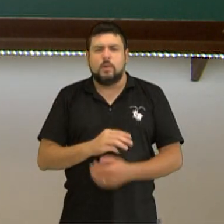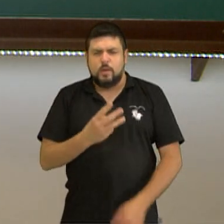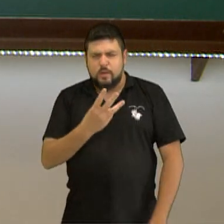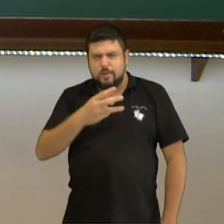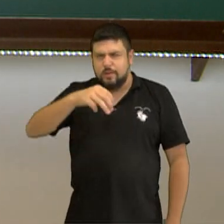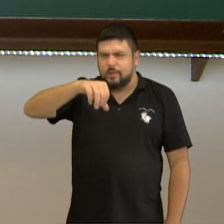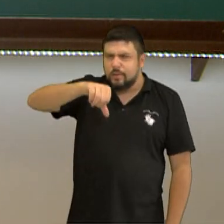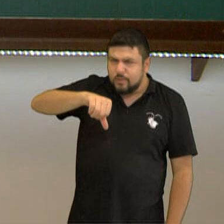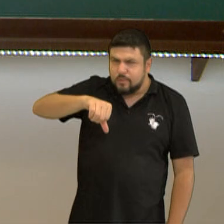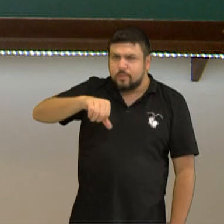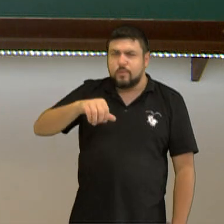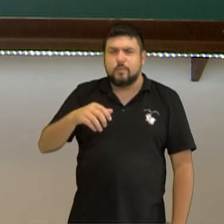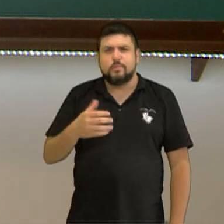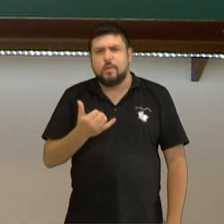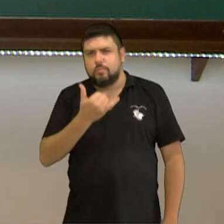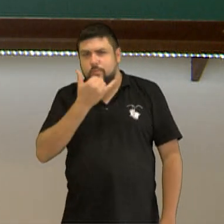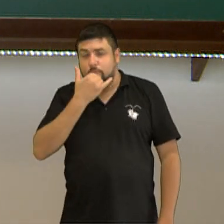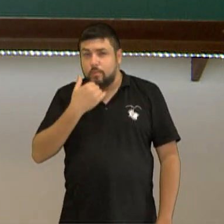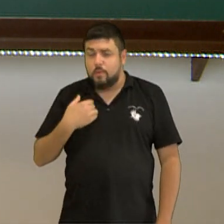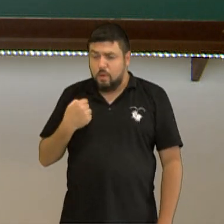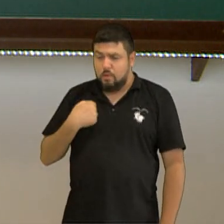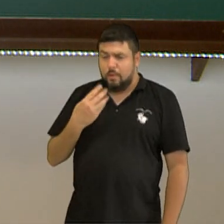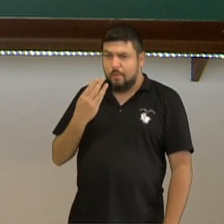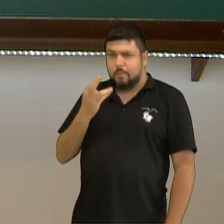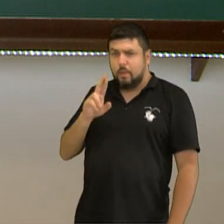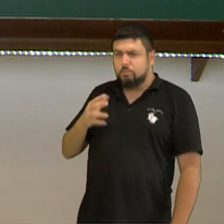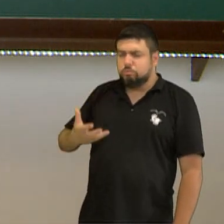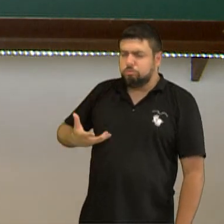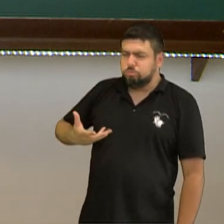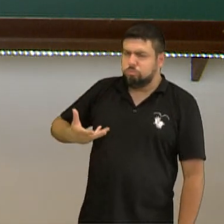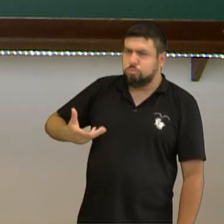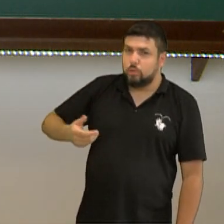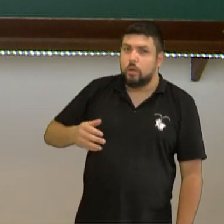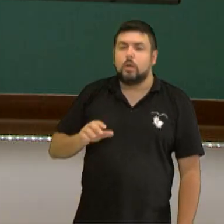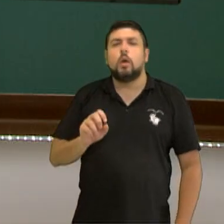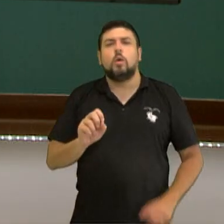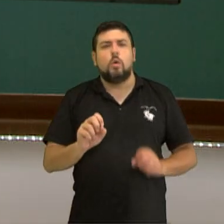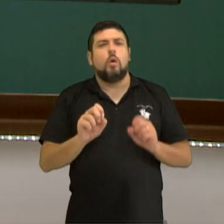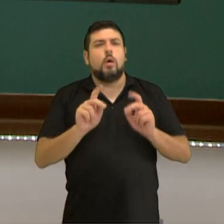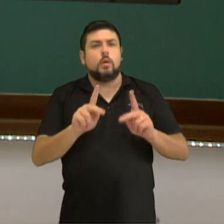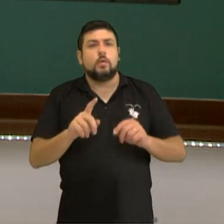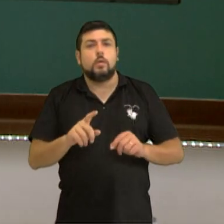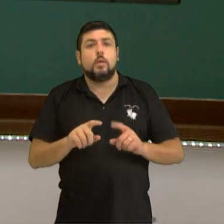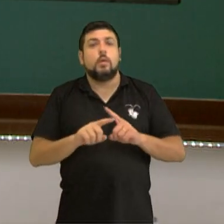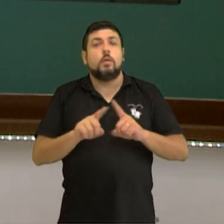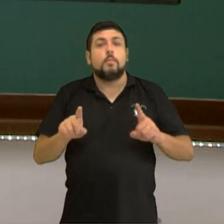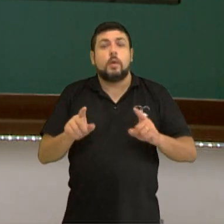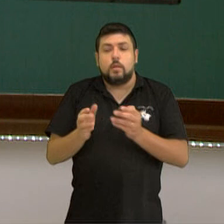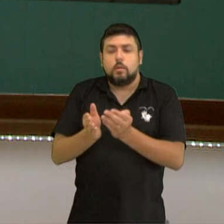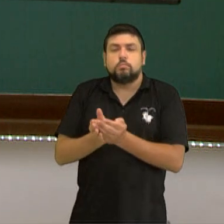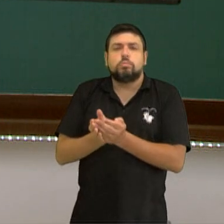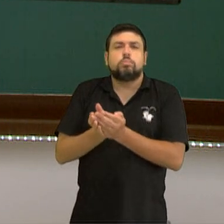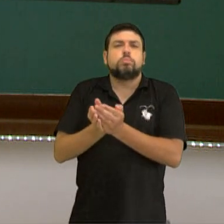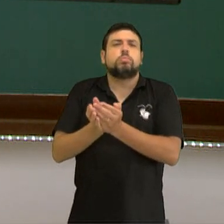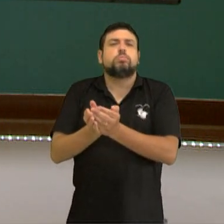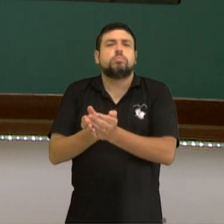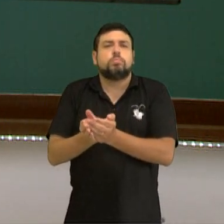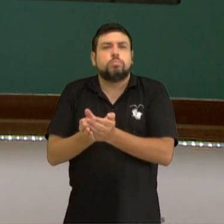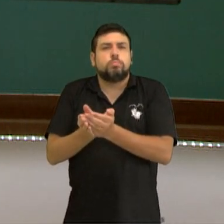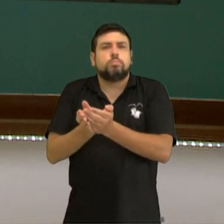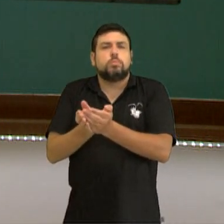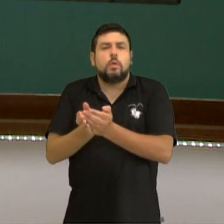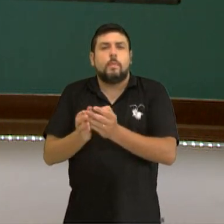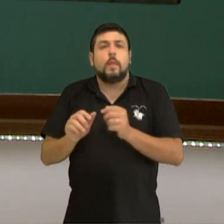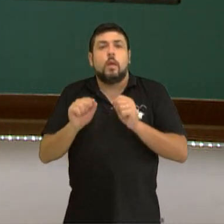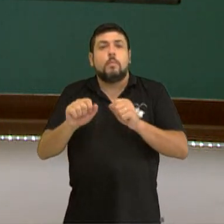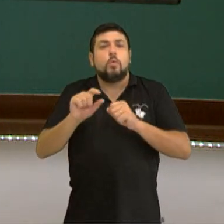quilômetros por hora? Eu ando muito mais que isso. Pois bem, tem o tempo de atravessia da balsa, então você pode ir lá pegar a Alexandra